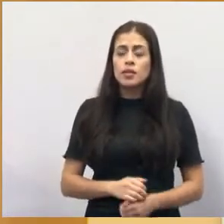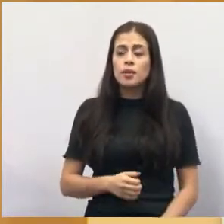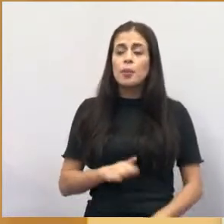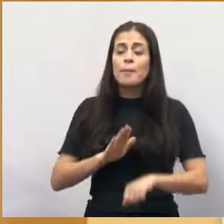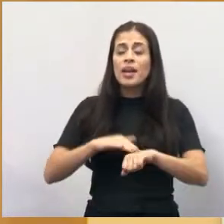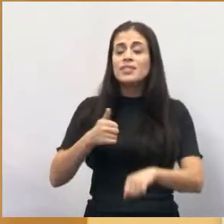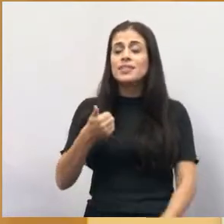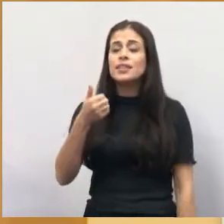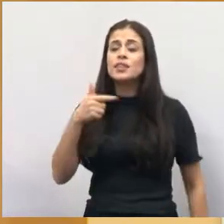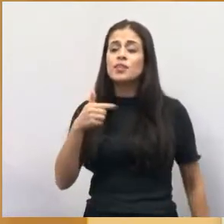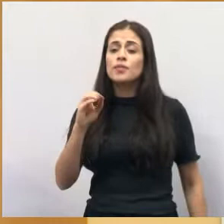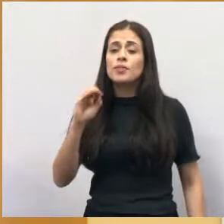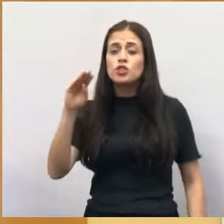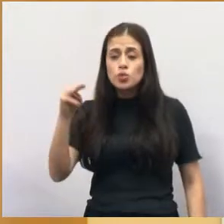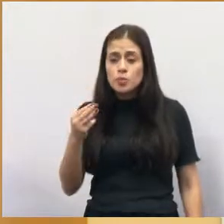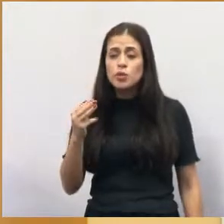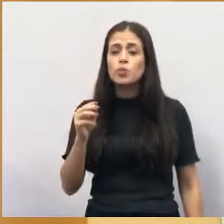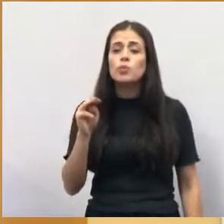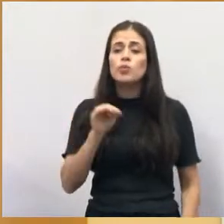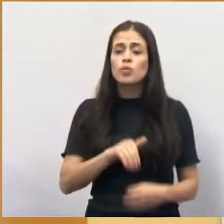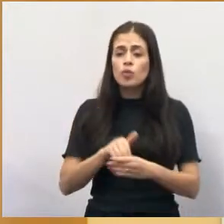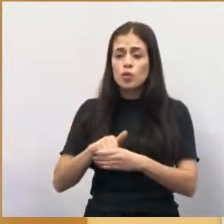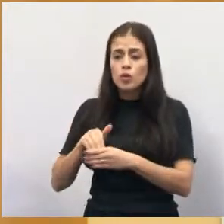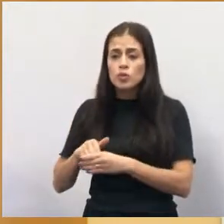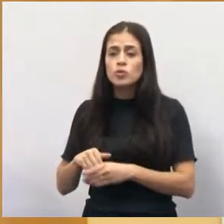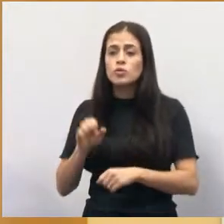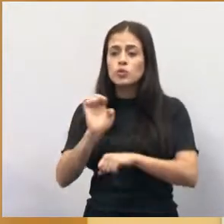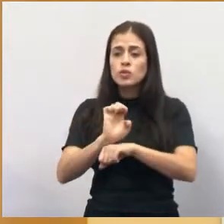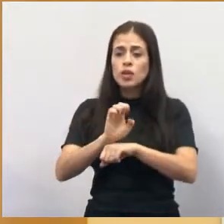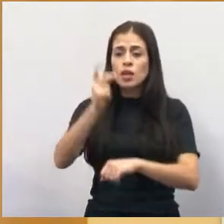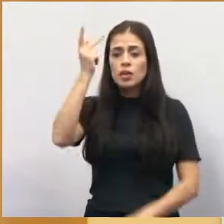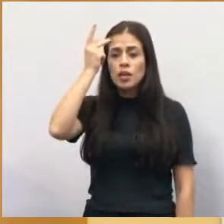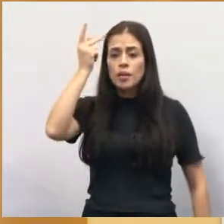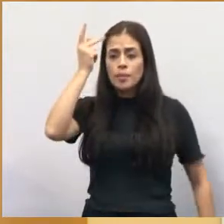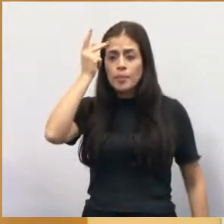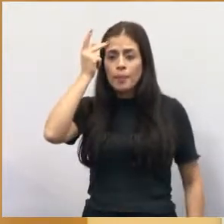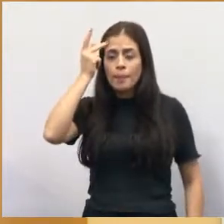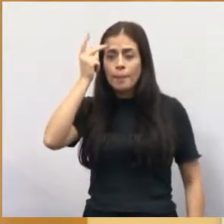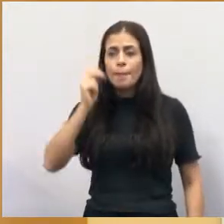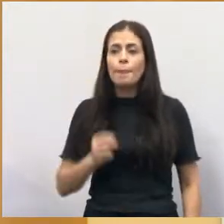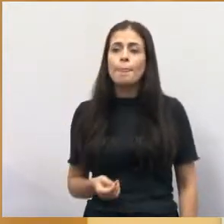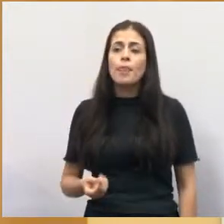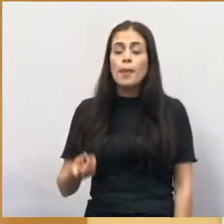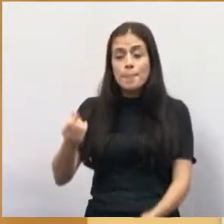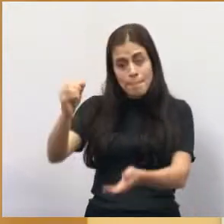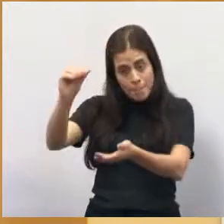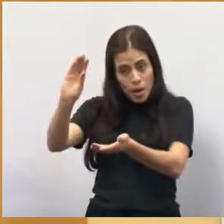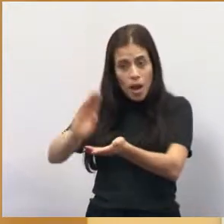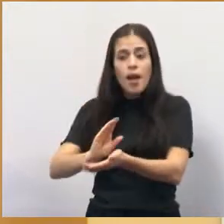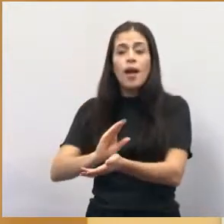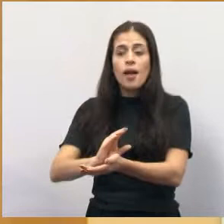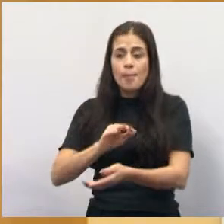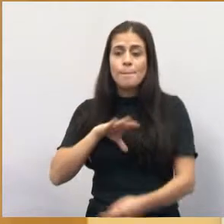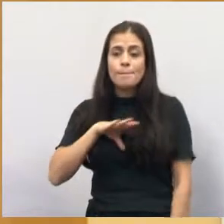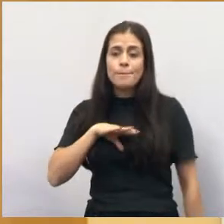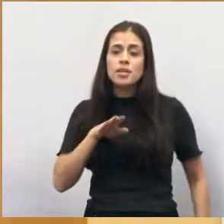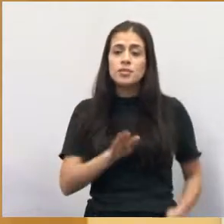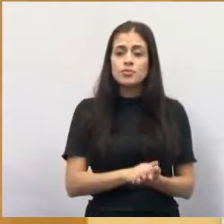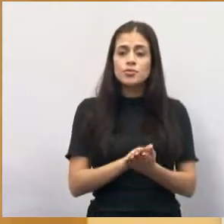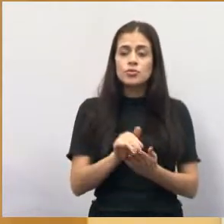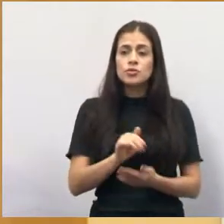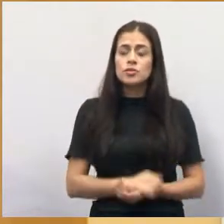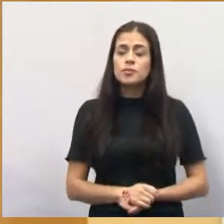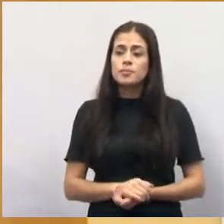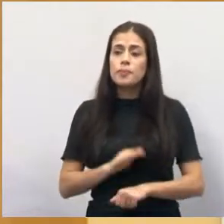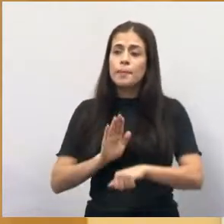no estado de São Paulo. Paulo Teixeira, que é um dos parlamentares que mais trouxe verbas para Jacareí, nos últimos quatro anos